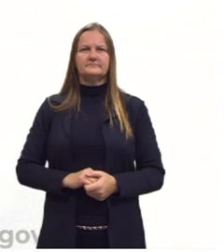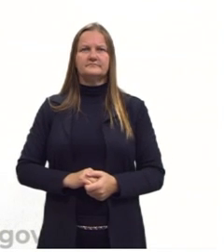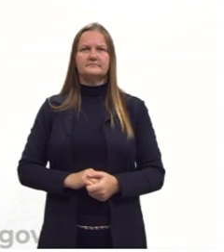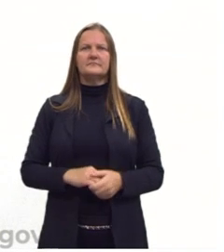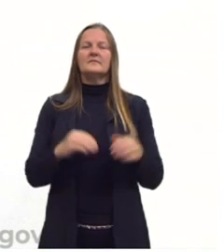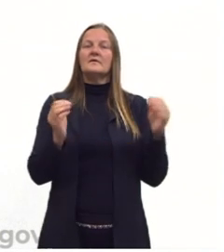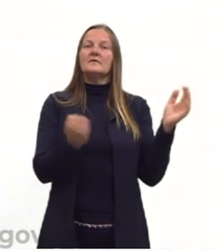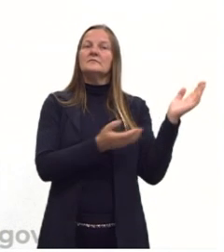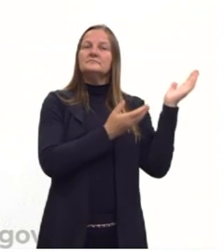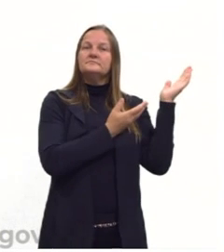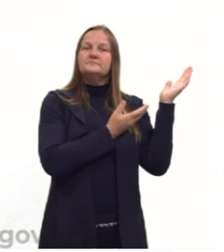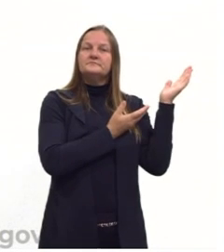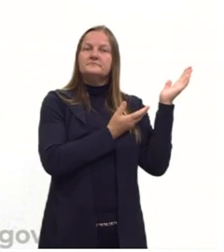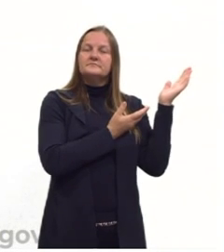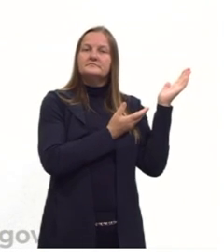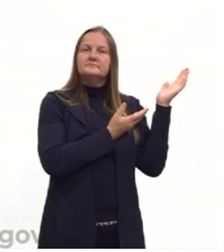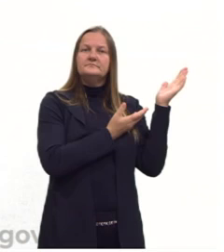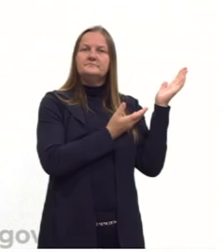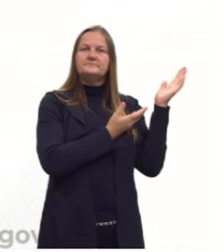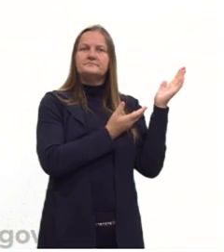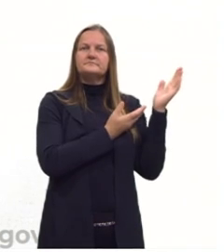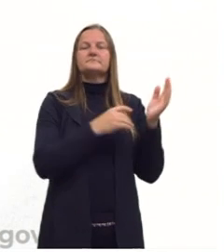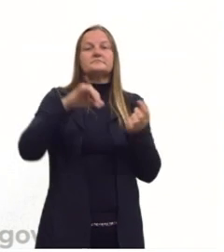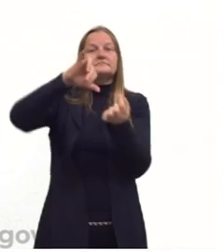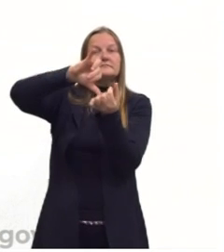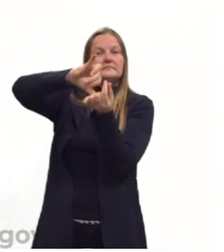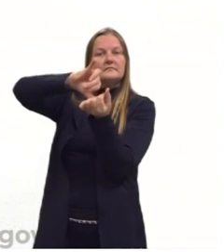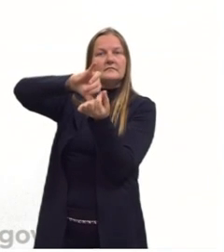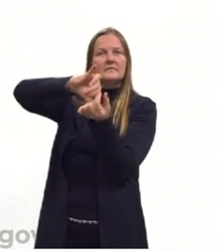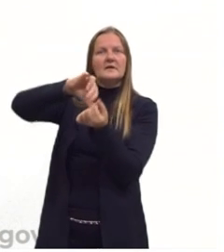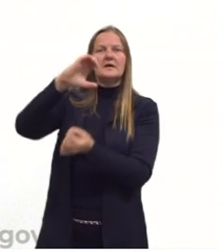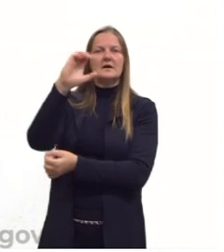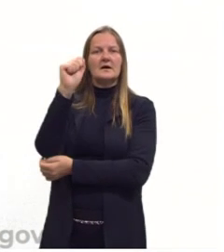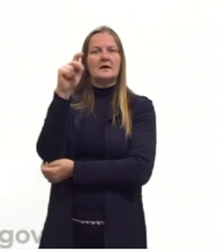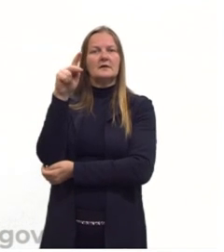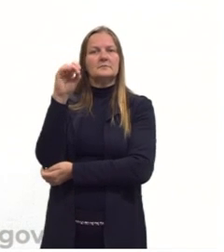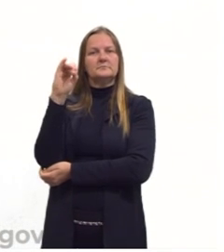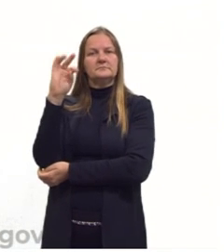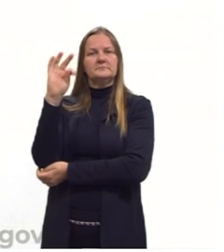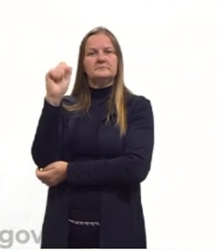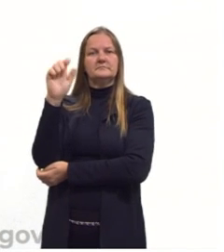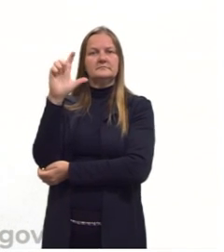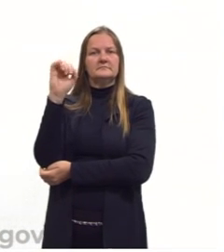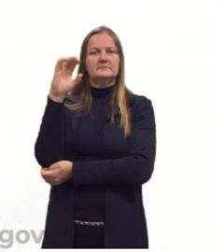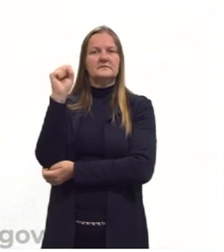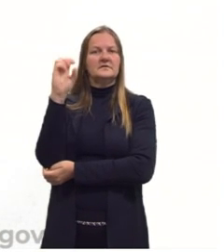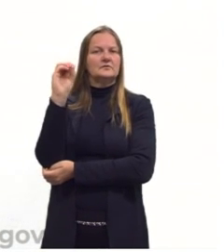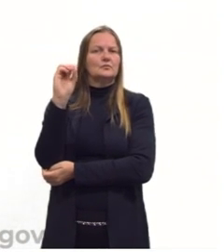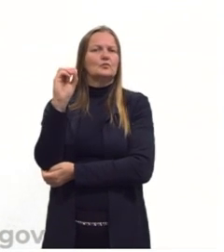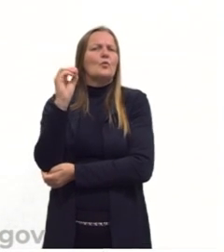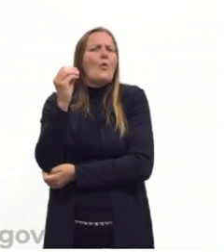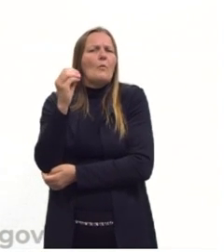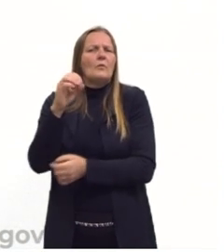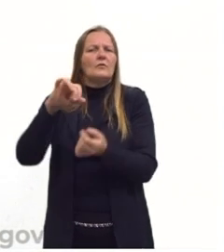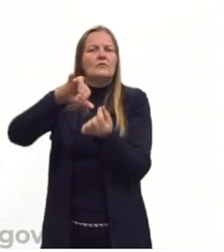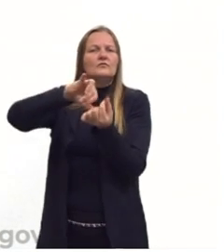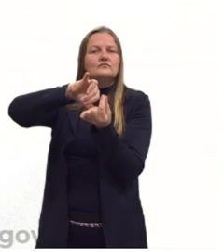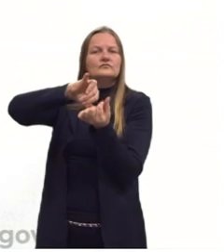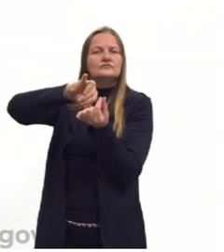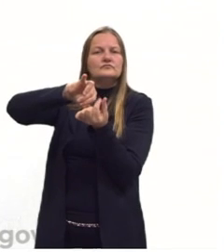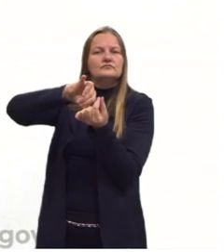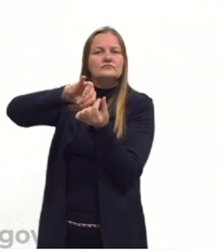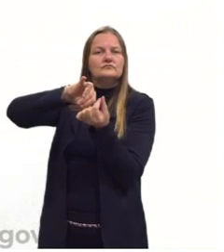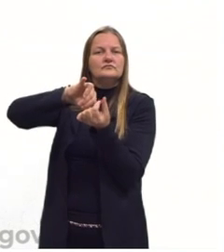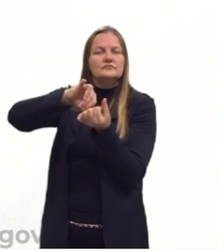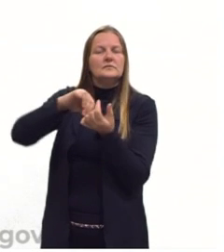E aqui, então, a gente vai falar sobre o capitalismo. A origem dele, o que é esse sistema. E o capitalismo,